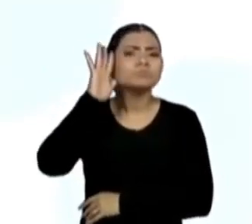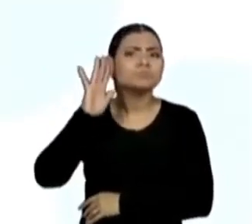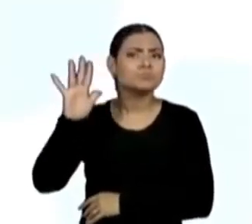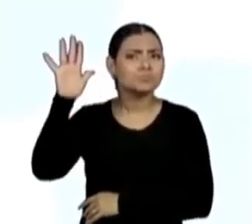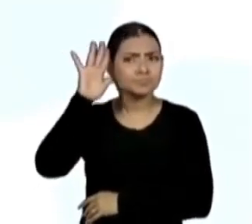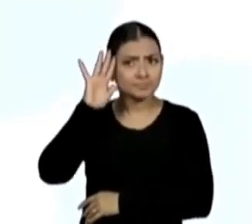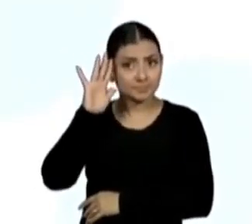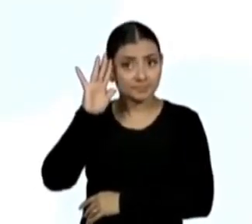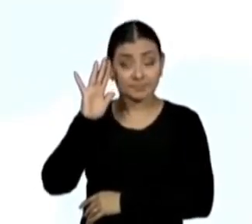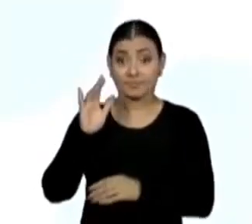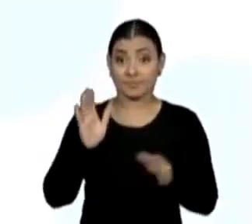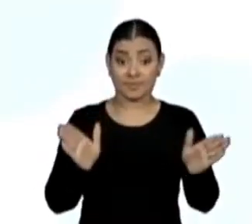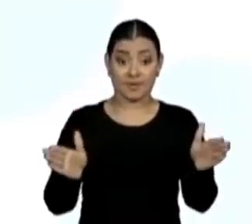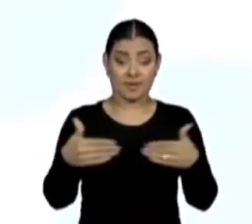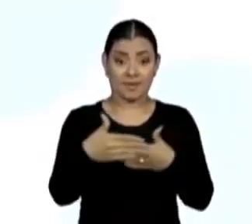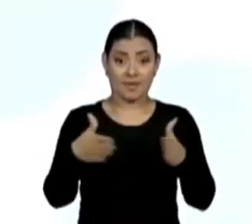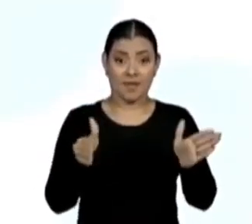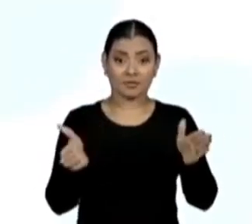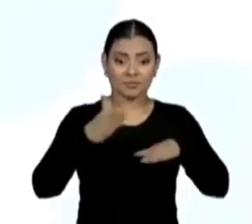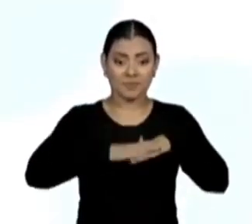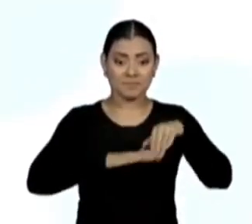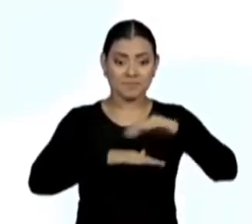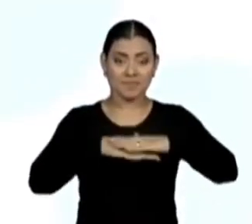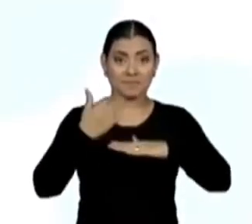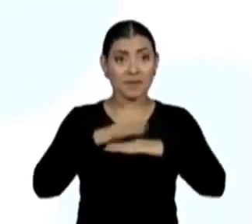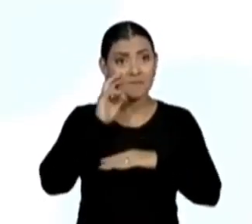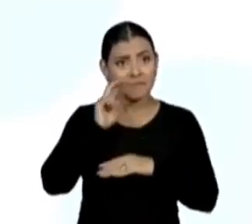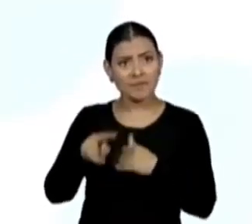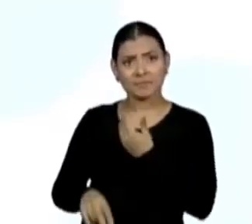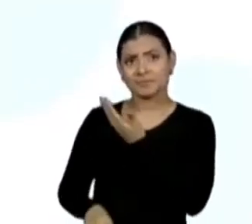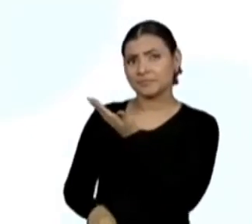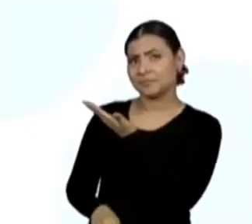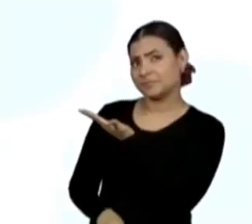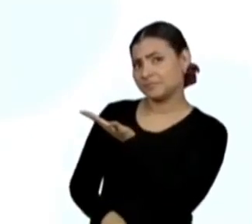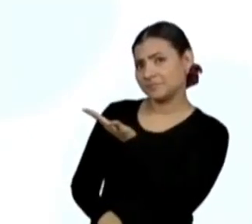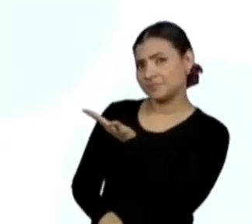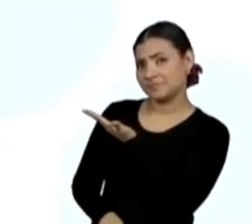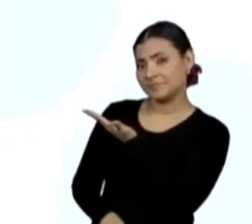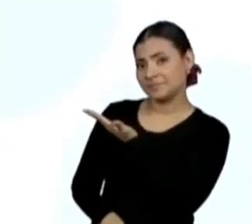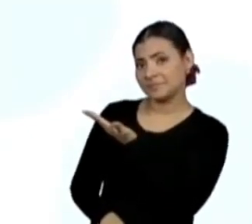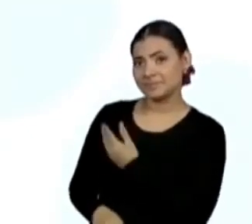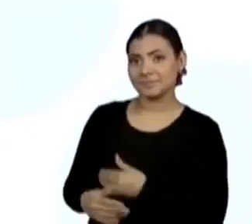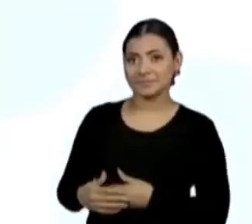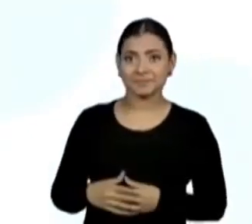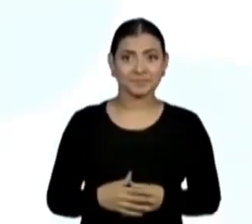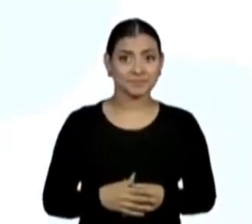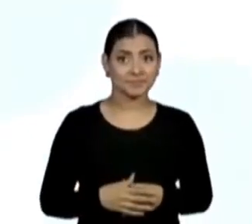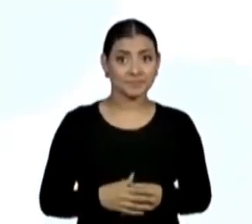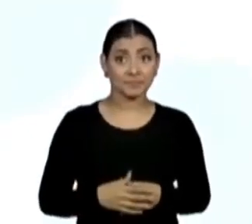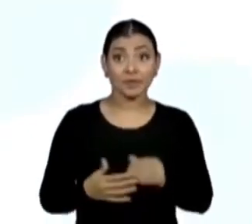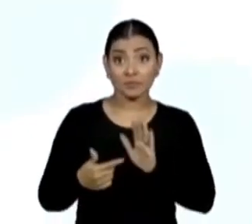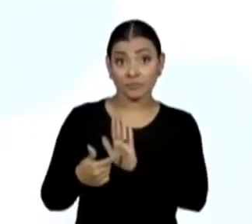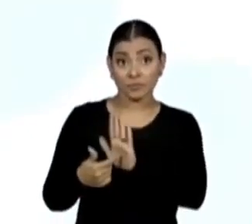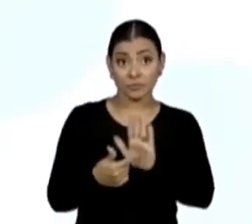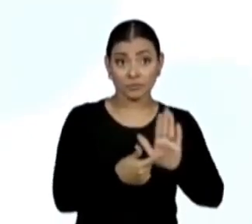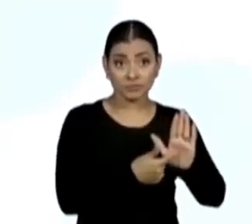gente vai observar para essa própria imagem que está na tela. Atenção! Eu vou destacar aqui